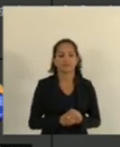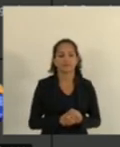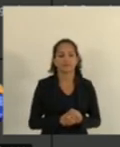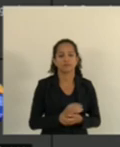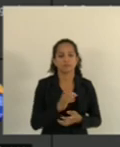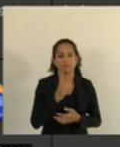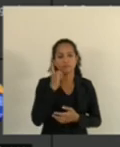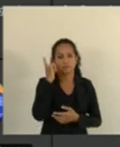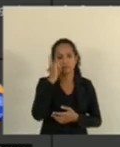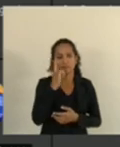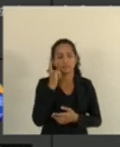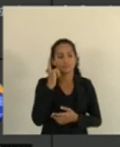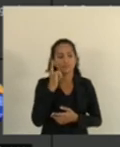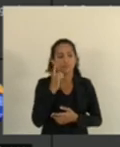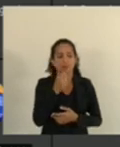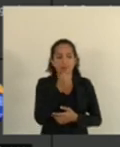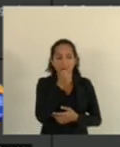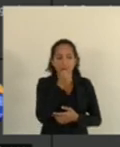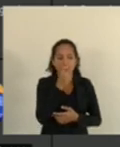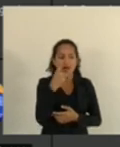Deputado Luciano, está sem áudio